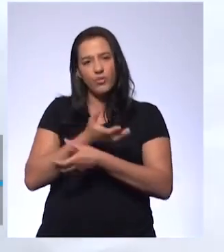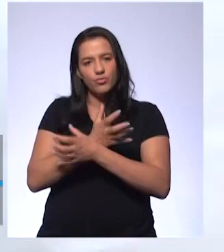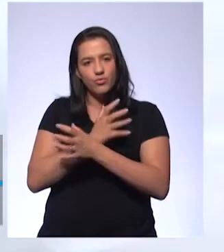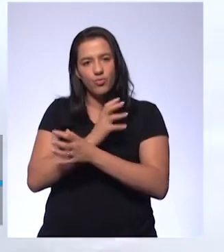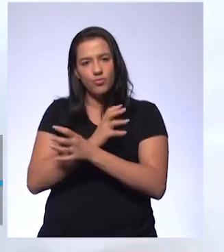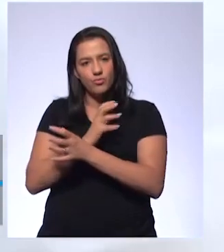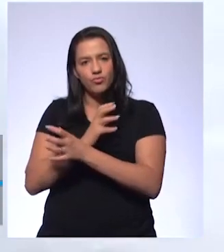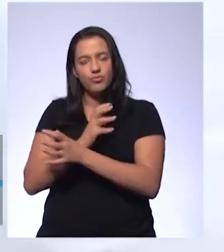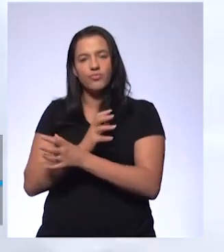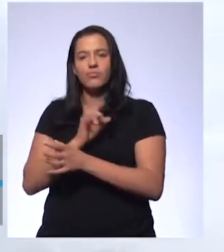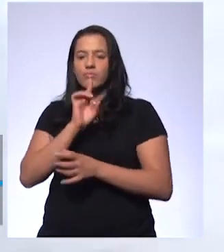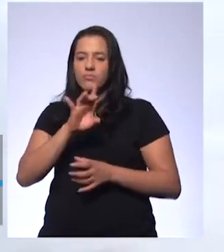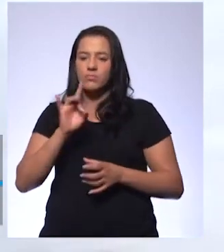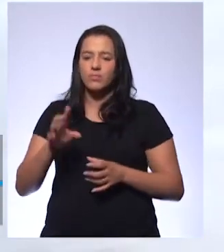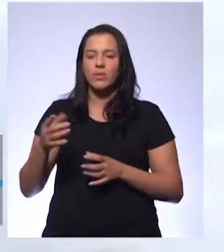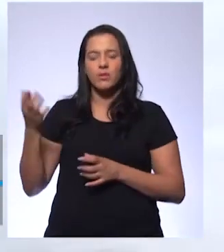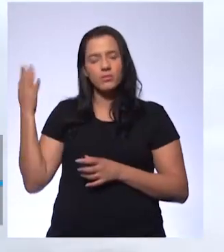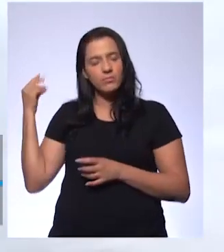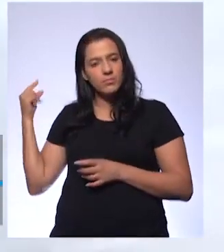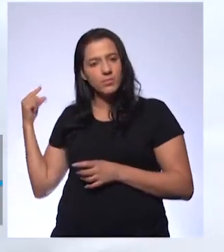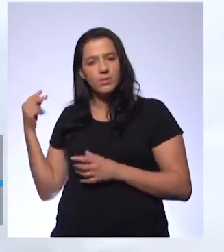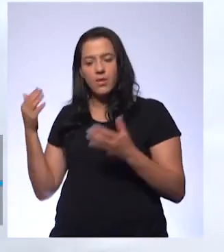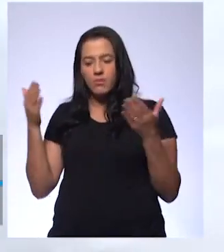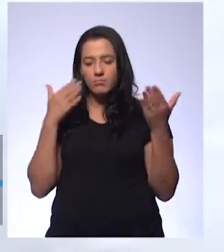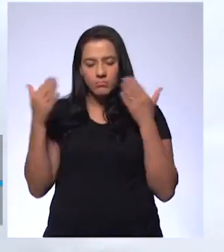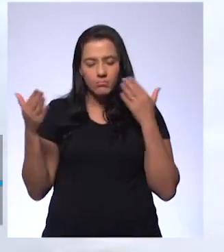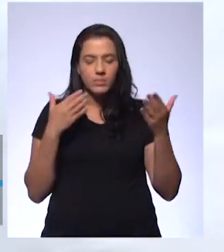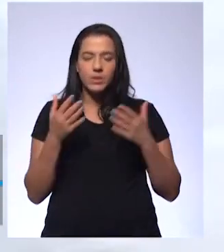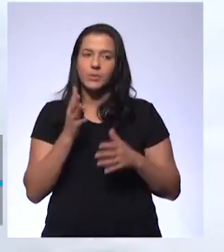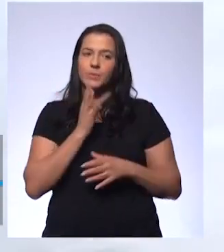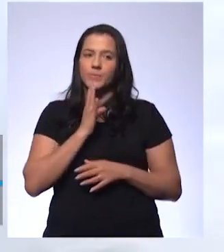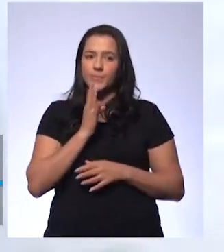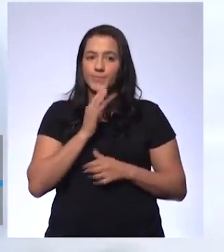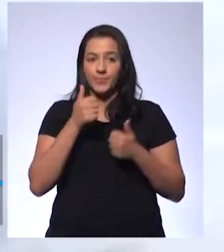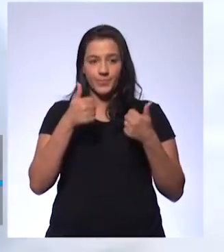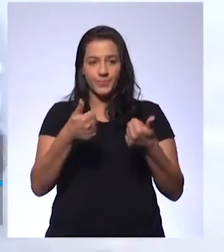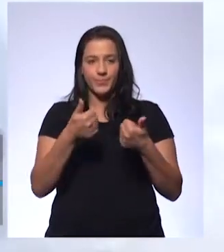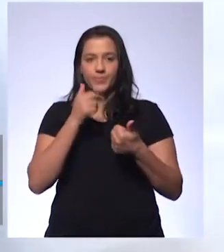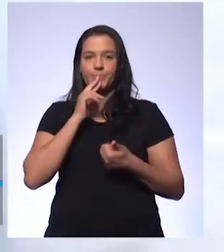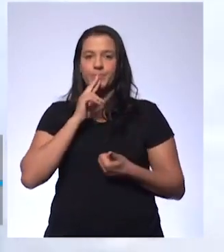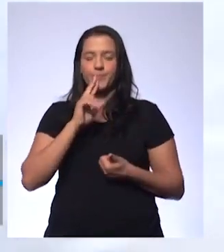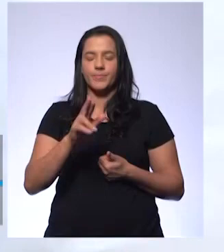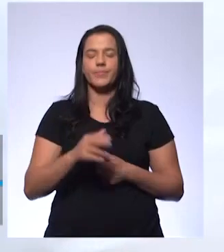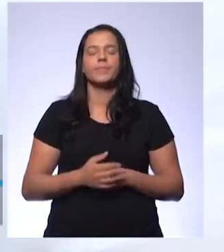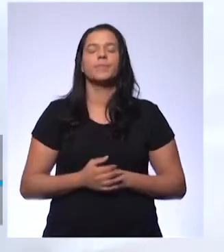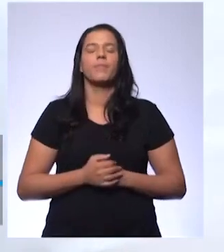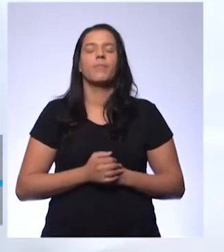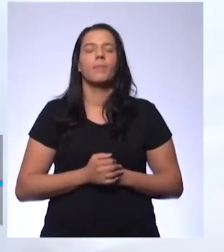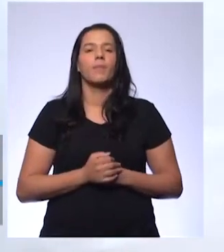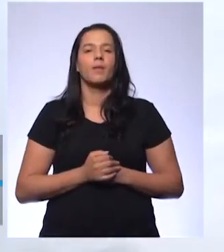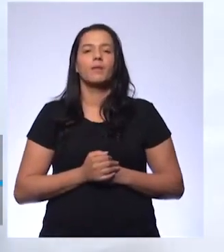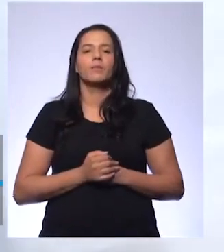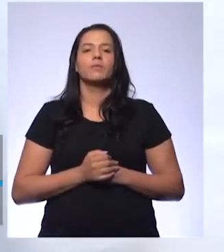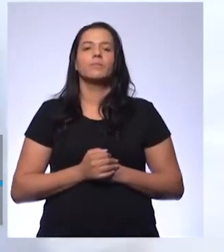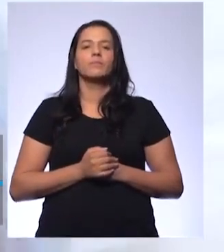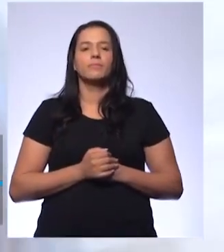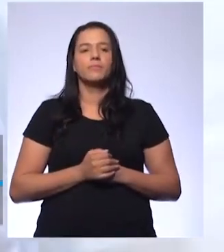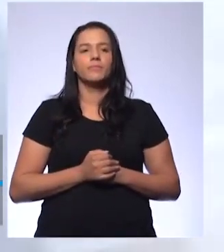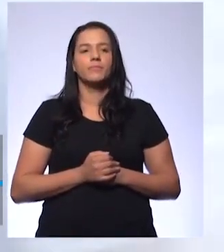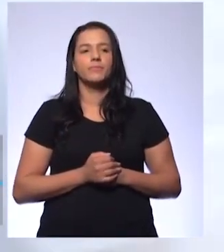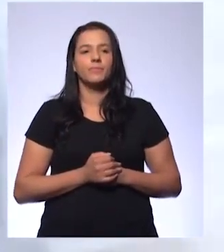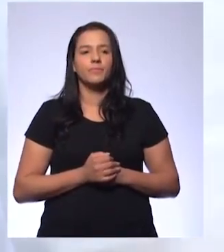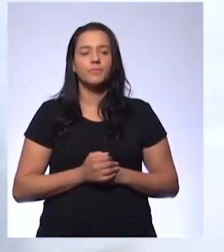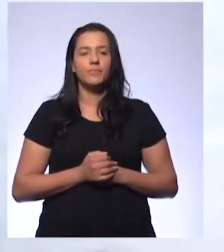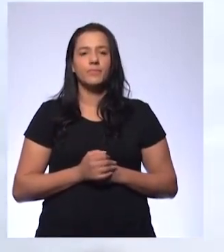você faz uma mescla de conhecimentos. Tudo bem? Espero que eu tenha respondido. Pois bem, então a gente falou dos dinossauros,